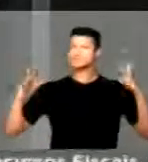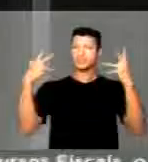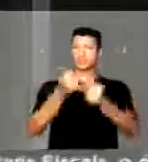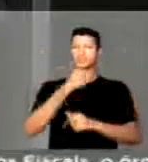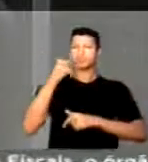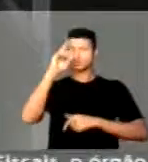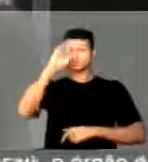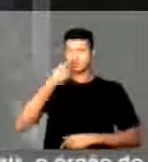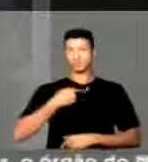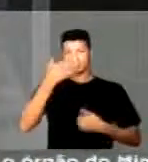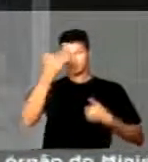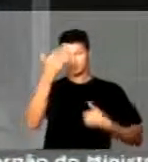os seres humanos. Muito obrigado.